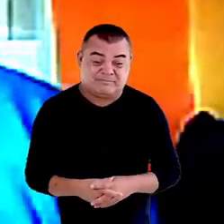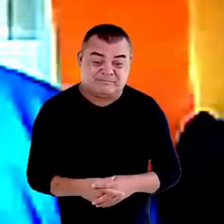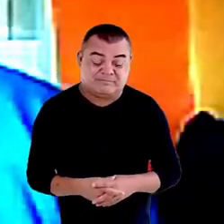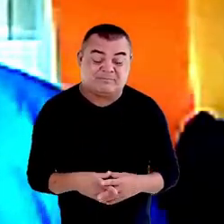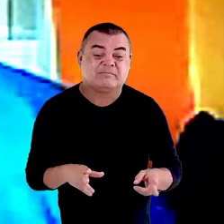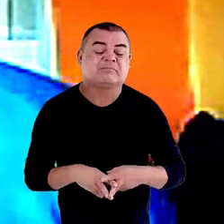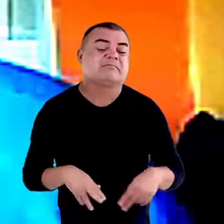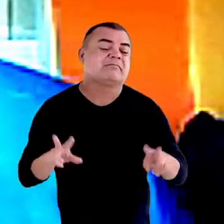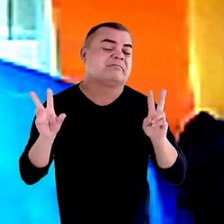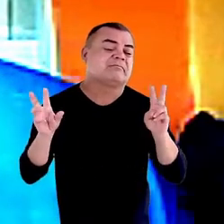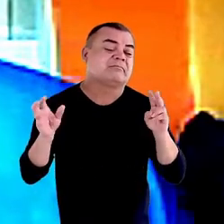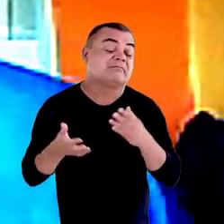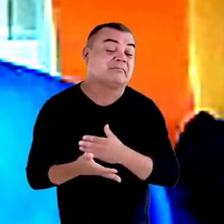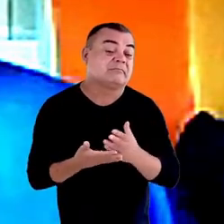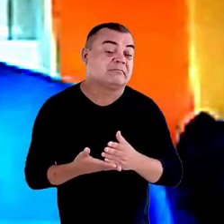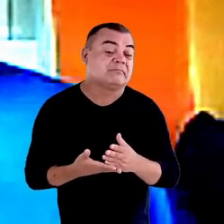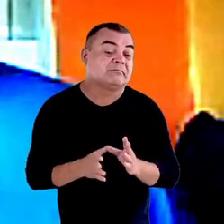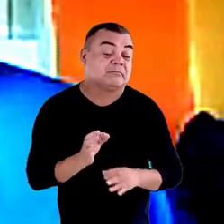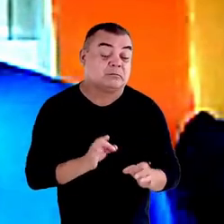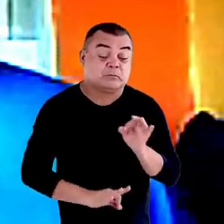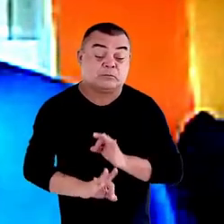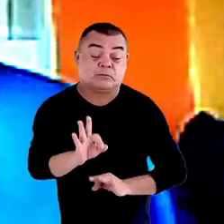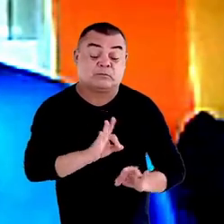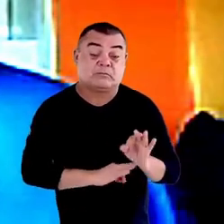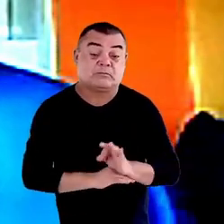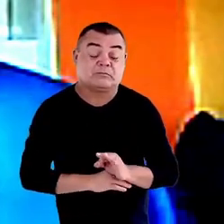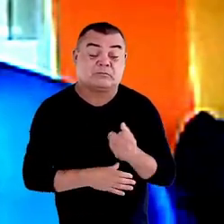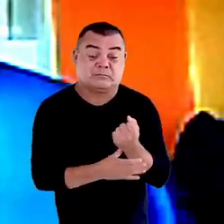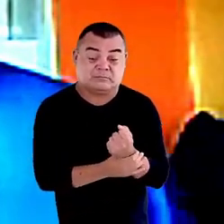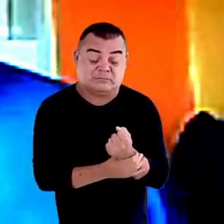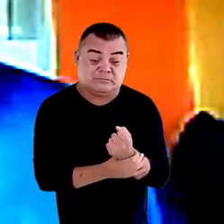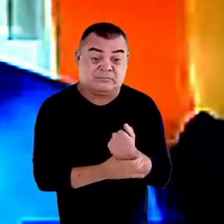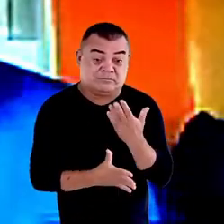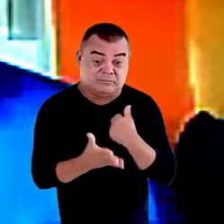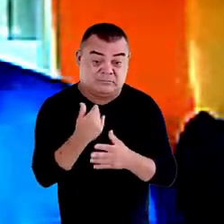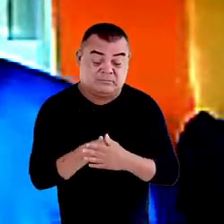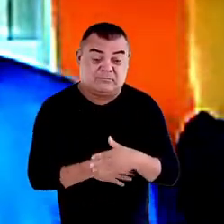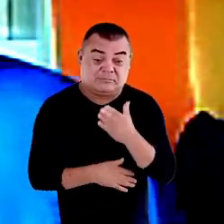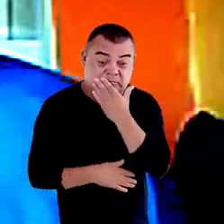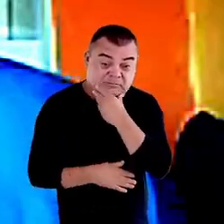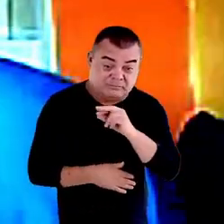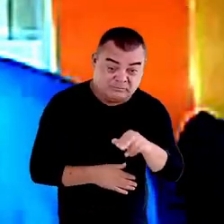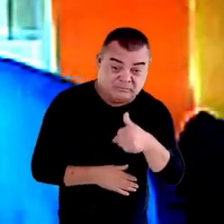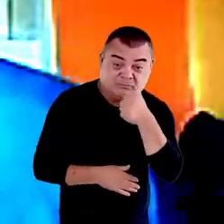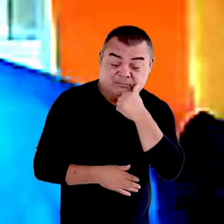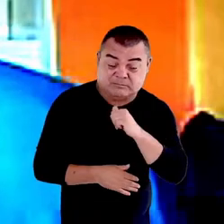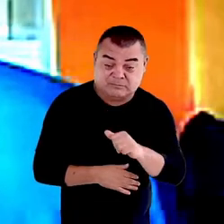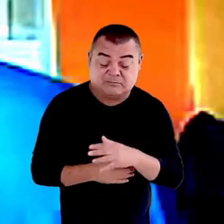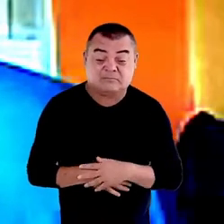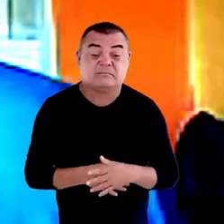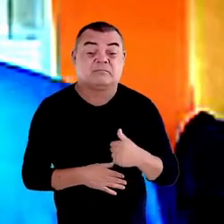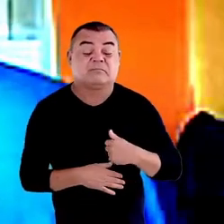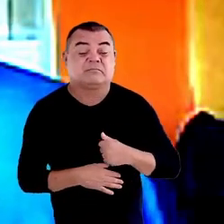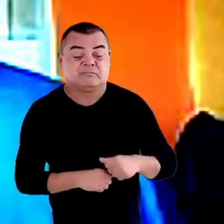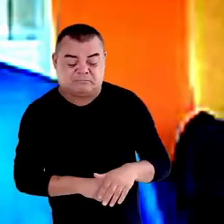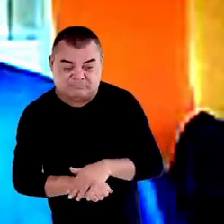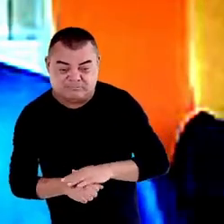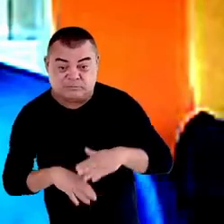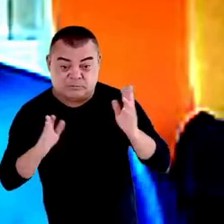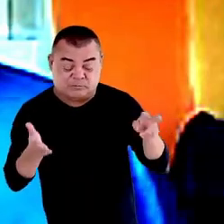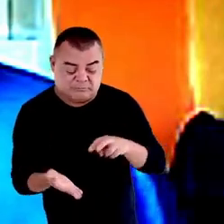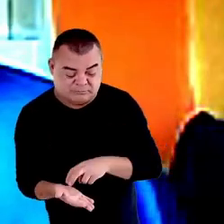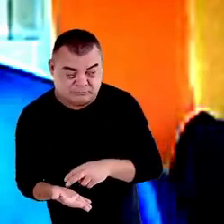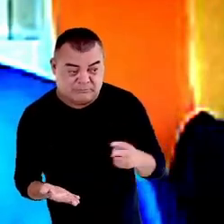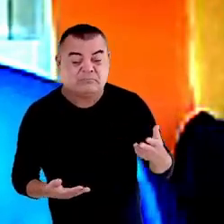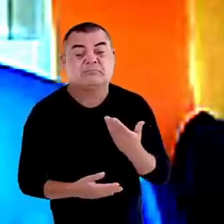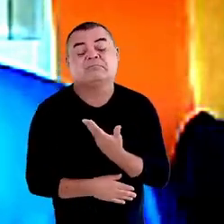-chefe é definir Segurança Alimentar para mim, senhores e senhoras. E eu conversava hoje de manhã com o meu amigo